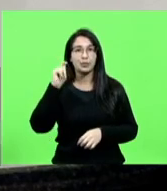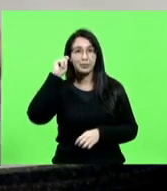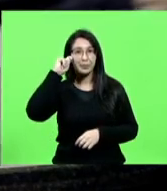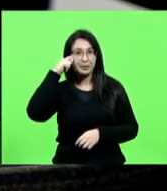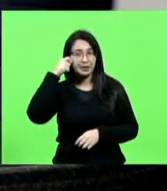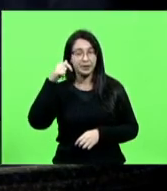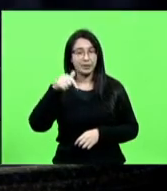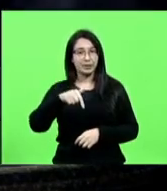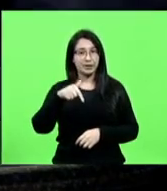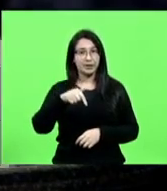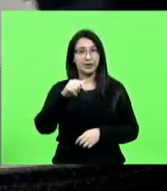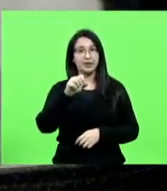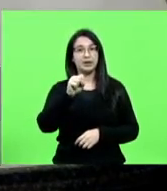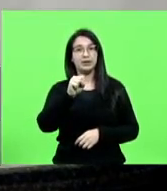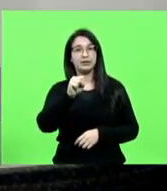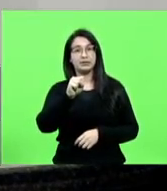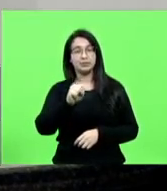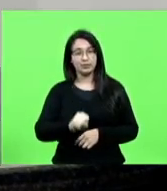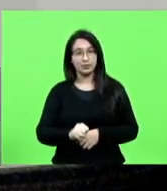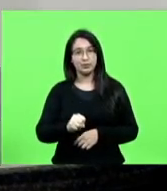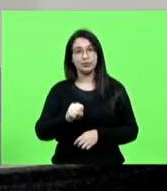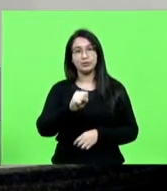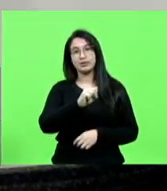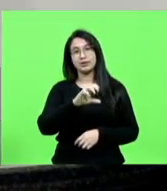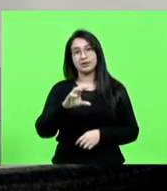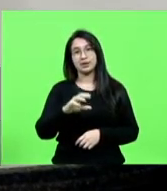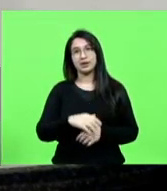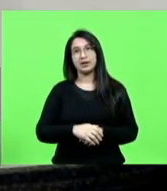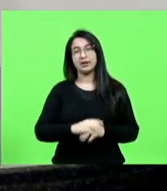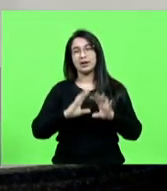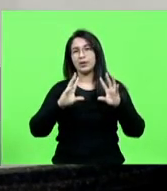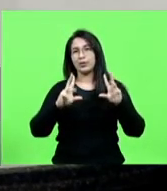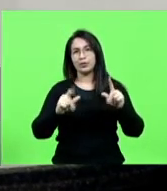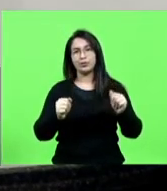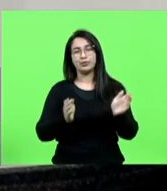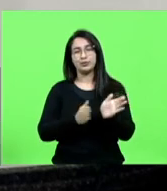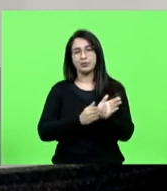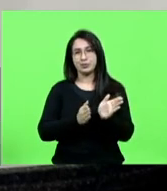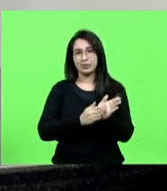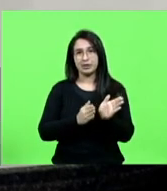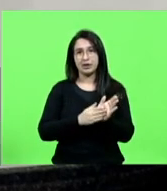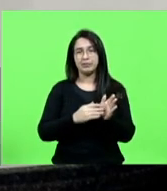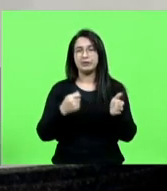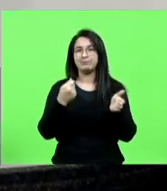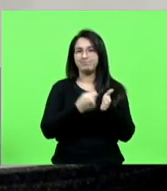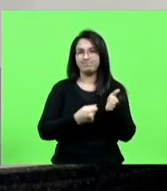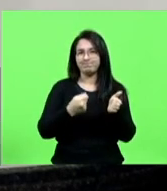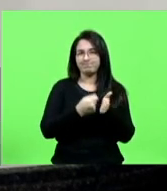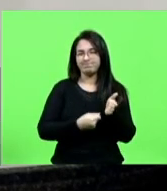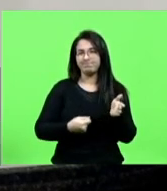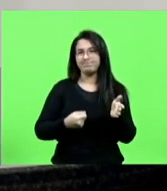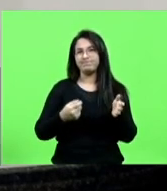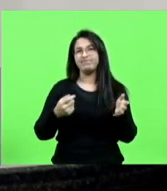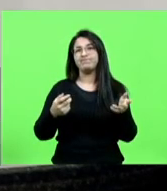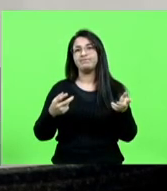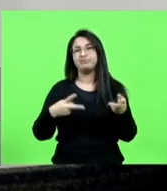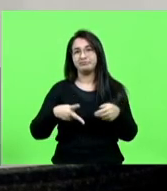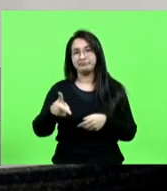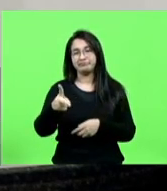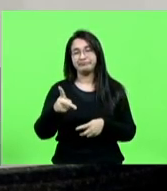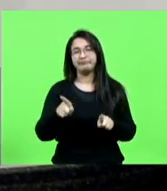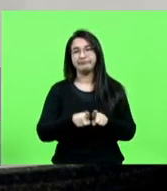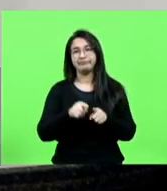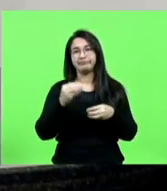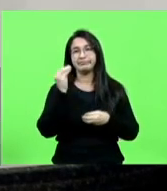sul catarinense um abraço a todos estamos todos nós de parabéns lutamos bastante e vamos continuar lutando um